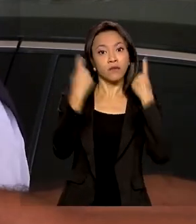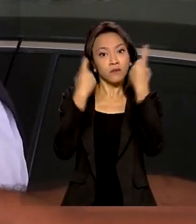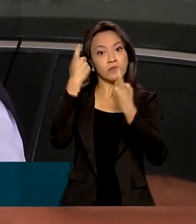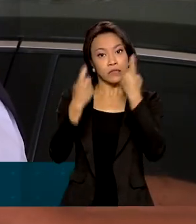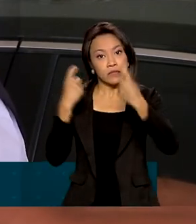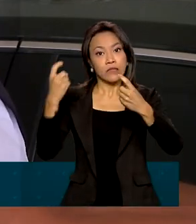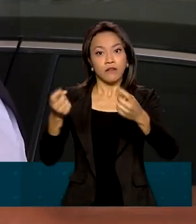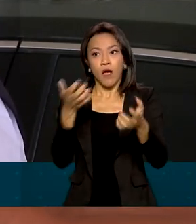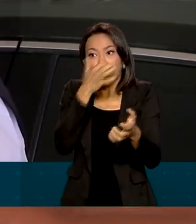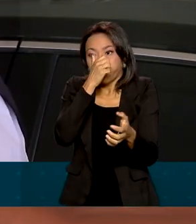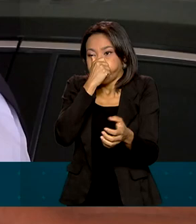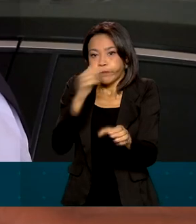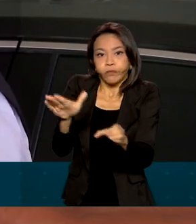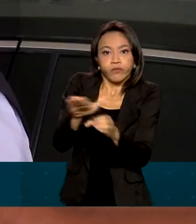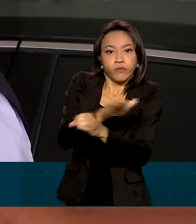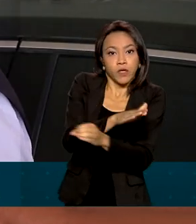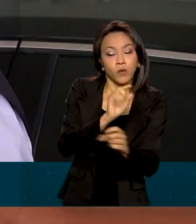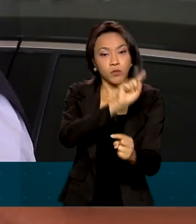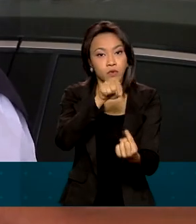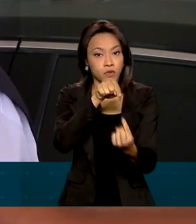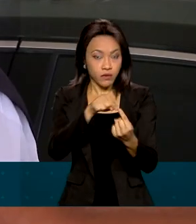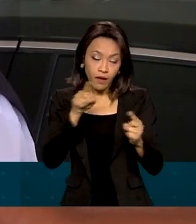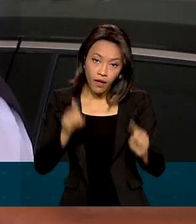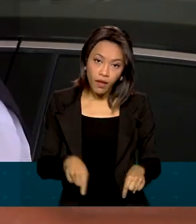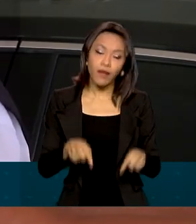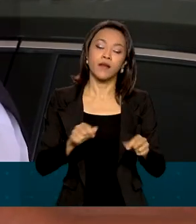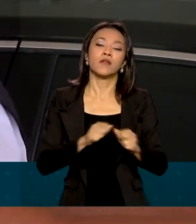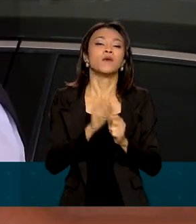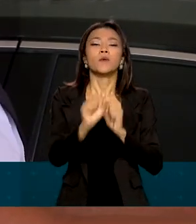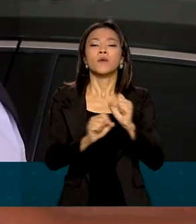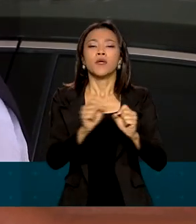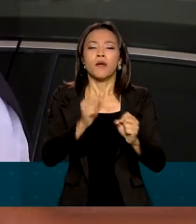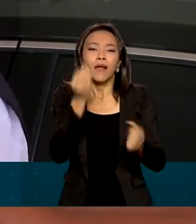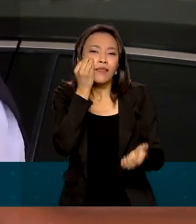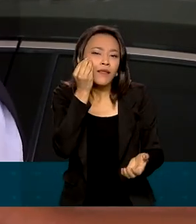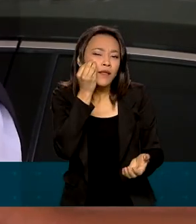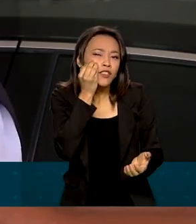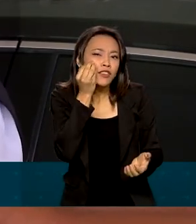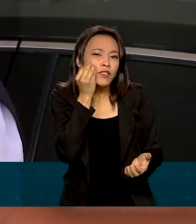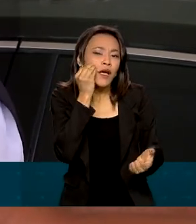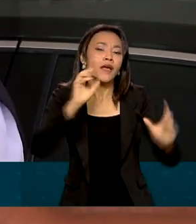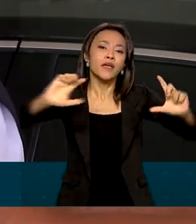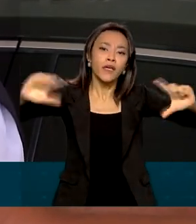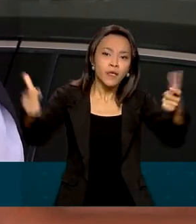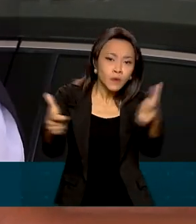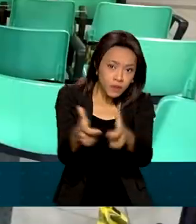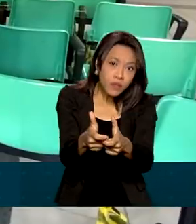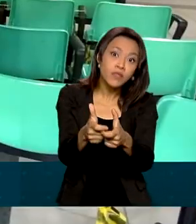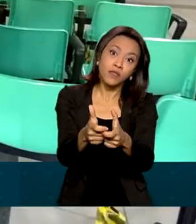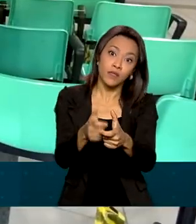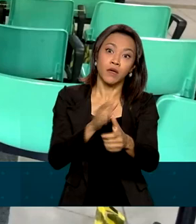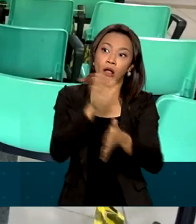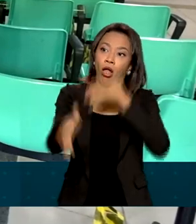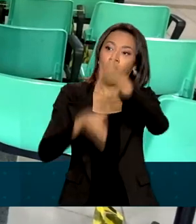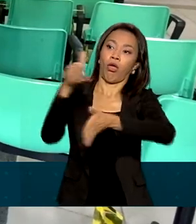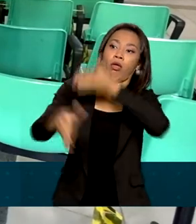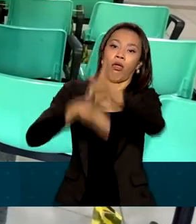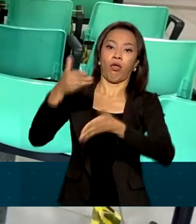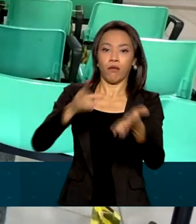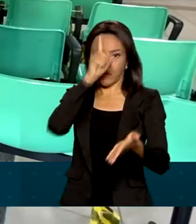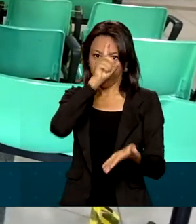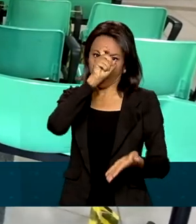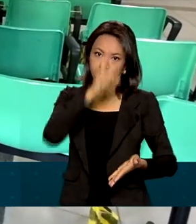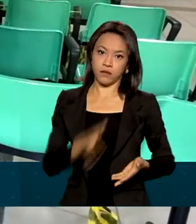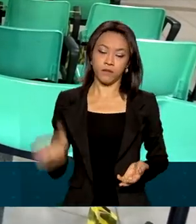possibilidade, a estimativa é não só de ampliar o número de diagnósticos, como diminuir um pouco a pressão sobre o sistema de saúde. Nos últimos dias,